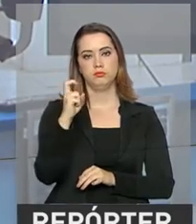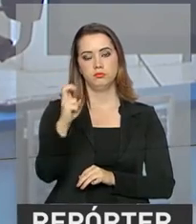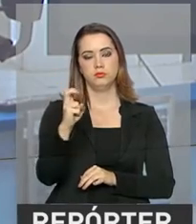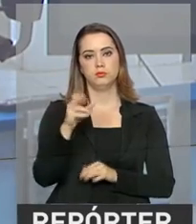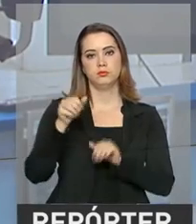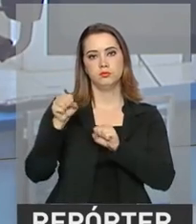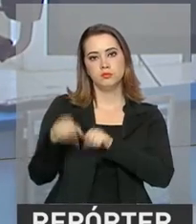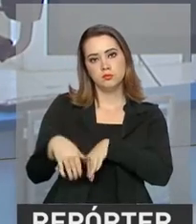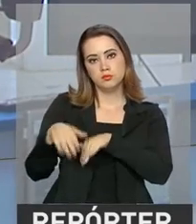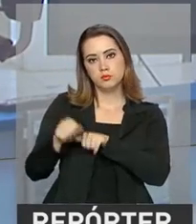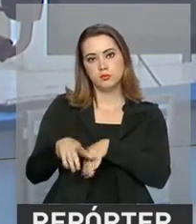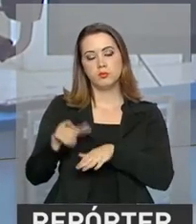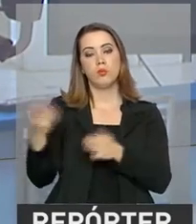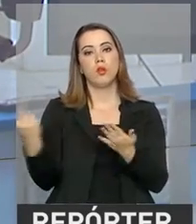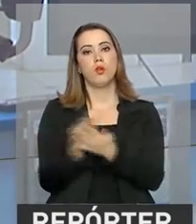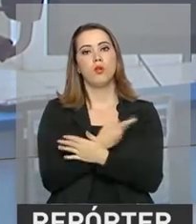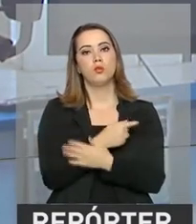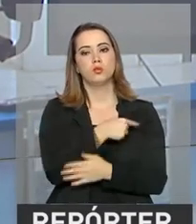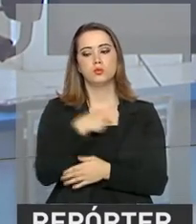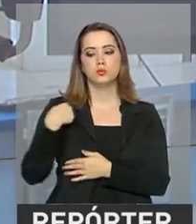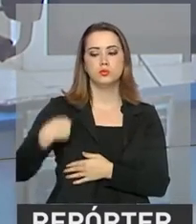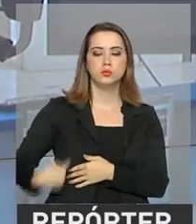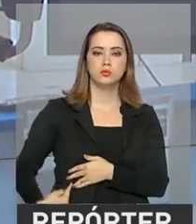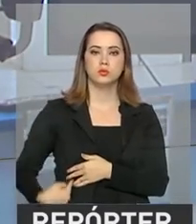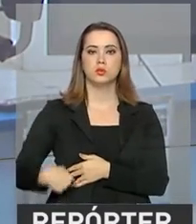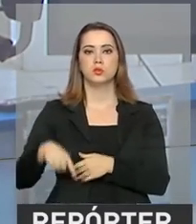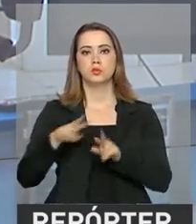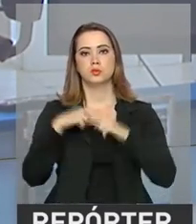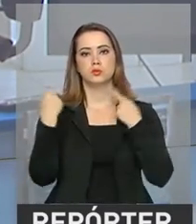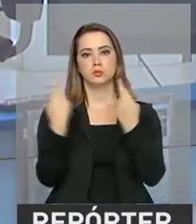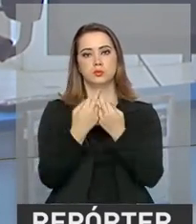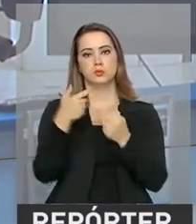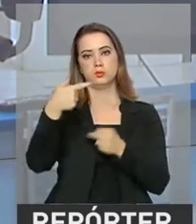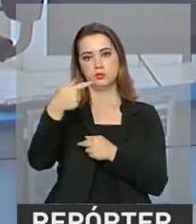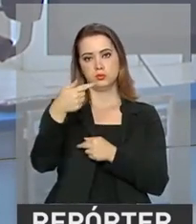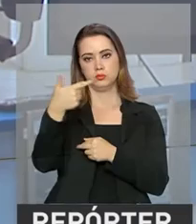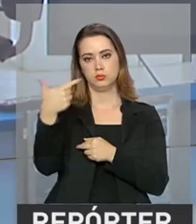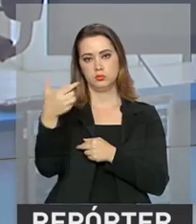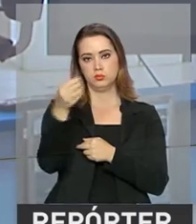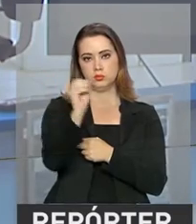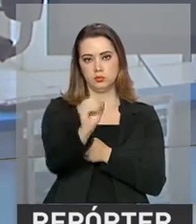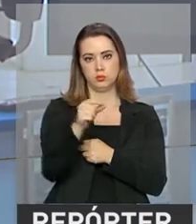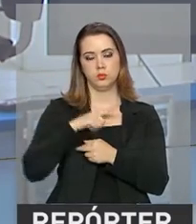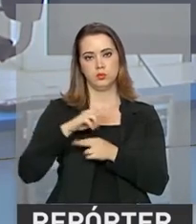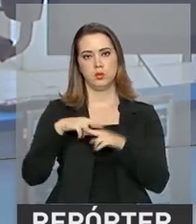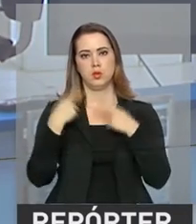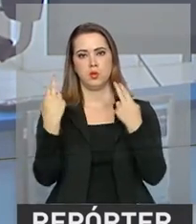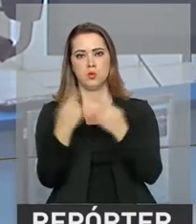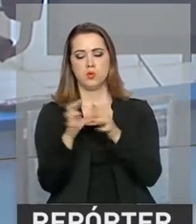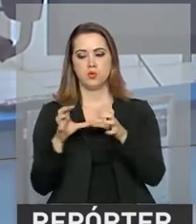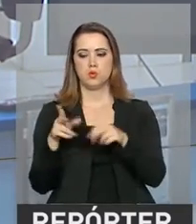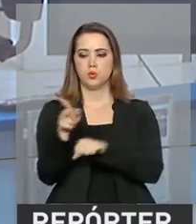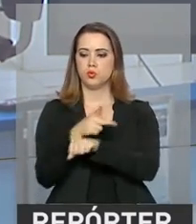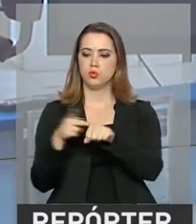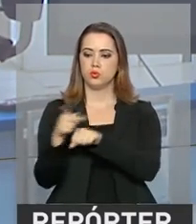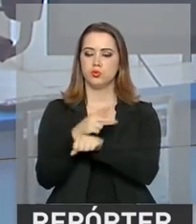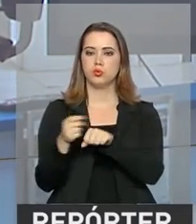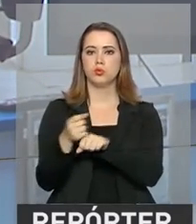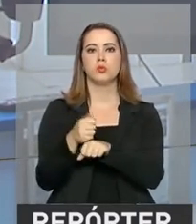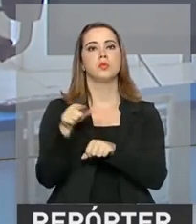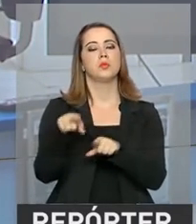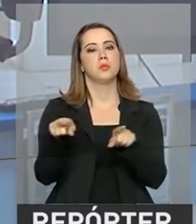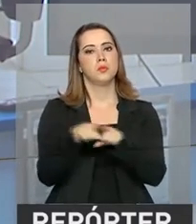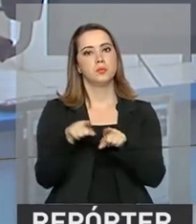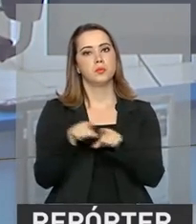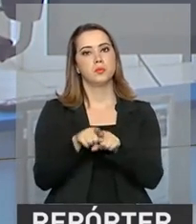realizada na China a reunião do G20, grupo que reúne as 19 maiores economias do mundo, mais a União Europeia. O presidente em